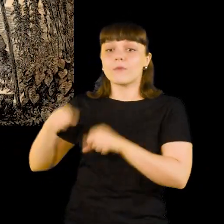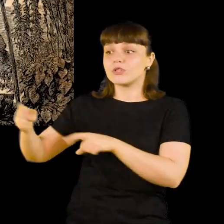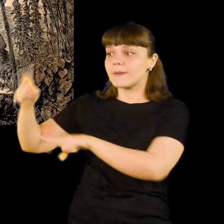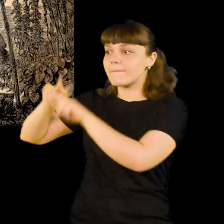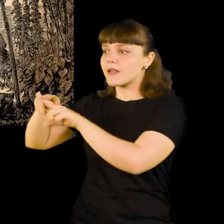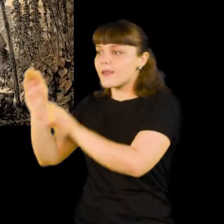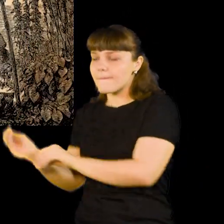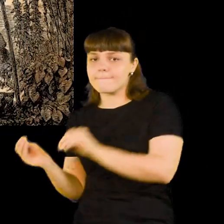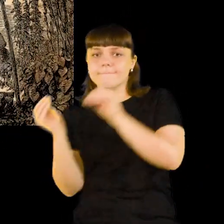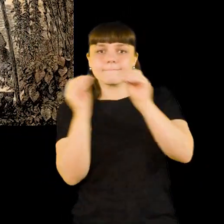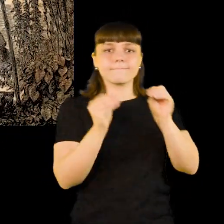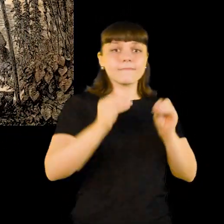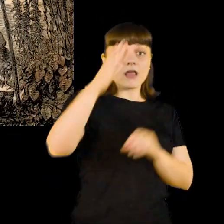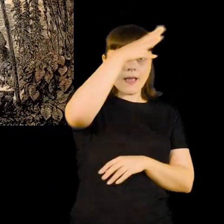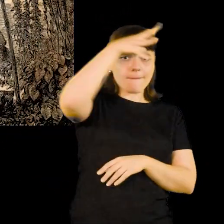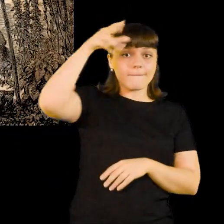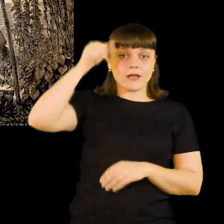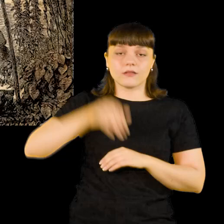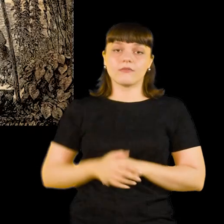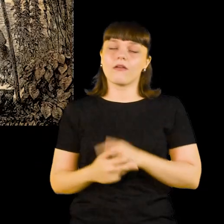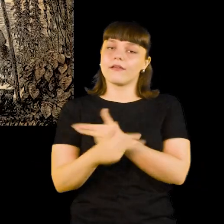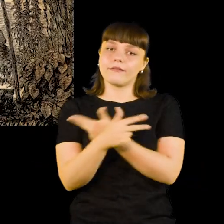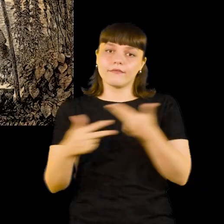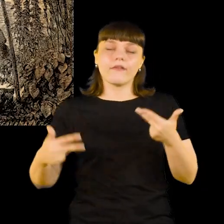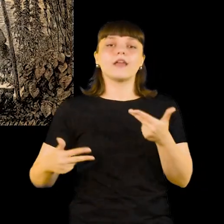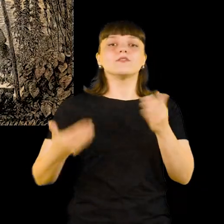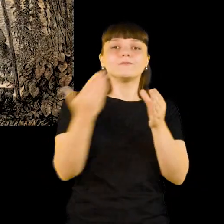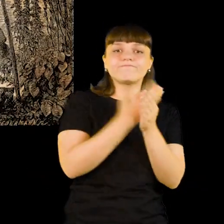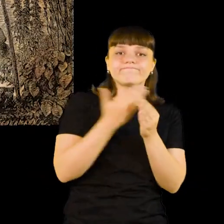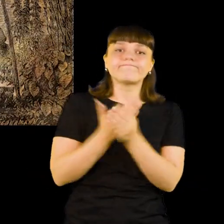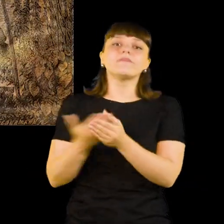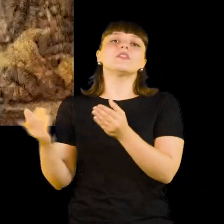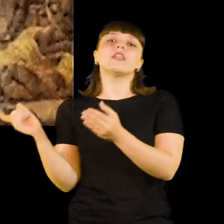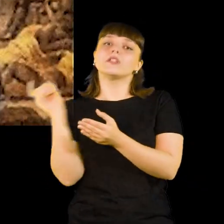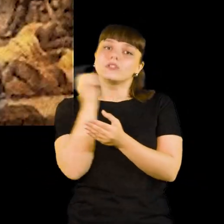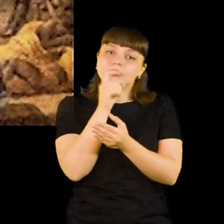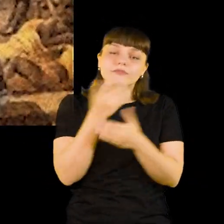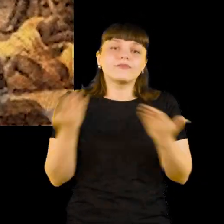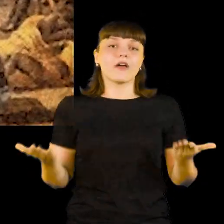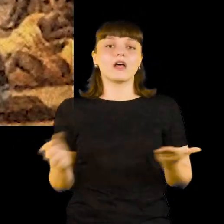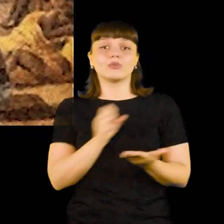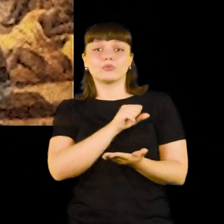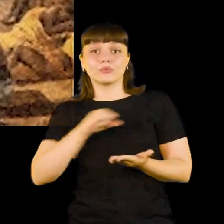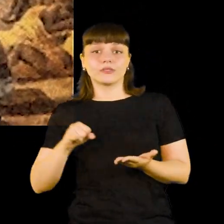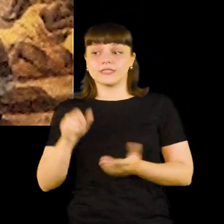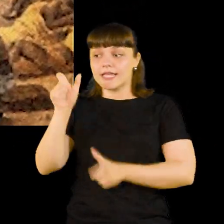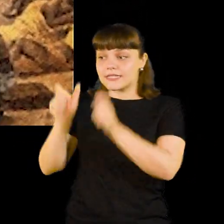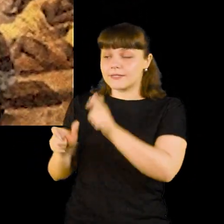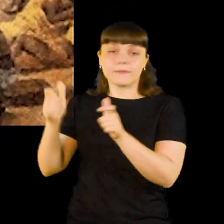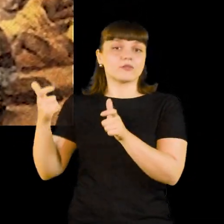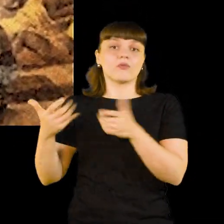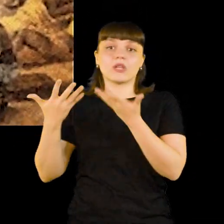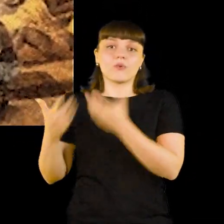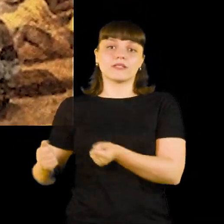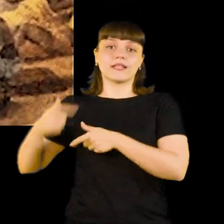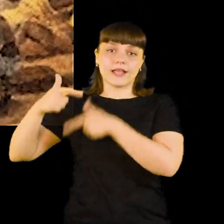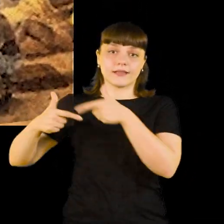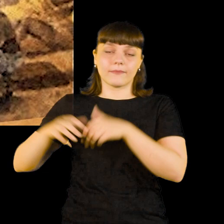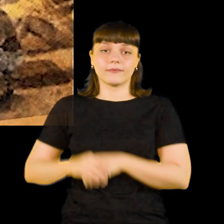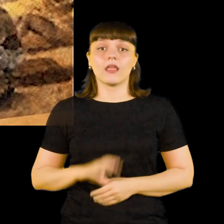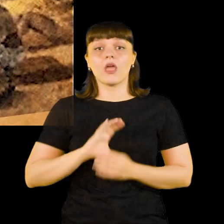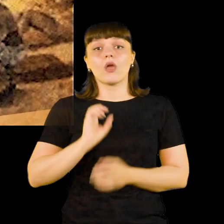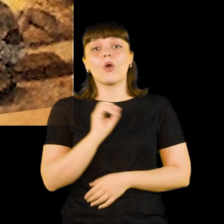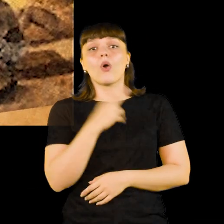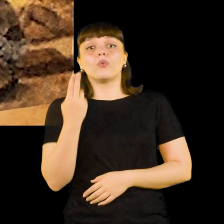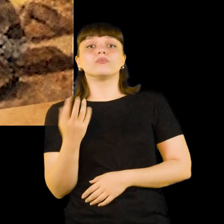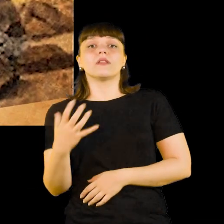e transferir para Manaus. Muitos processos eram fraudados, caso os trabalhadores não se submetessem. Outra